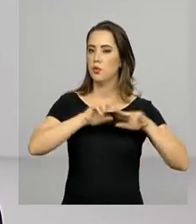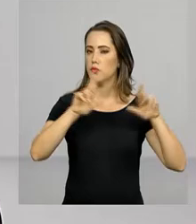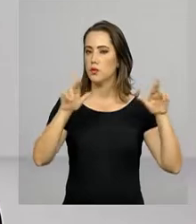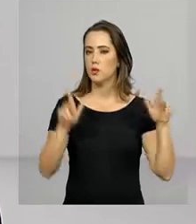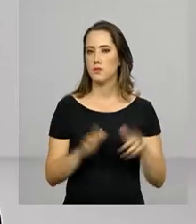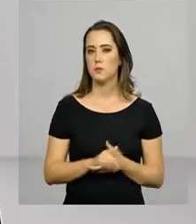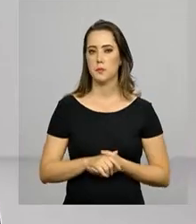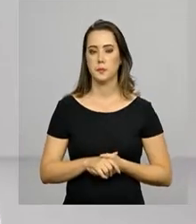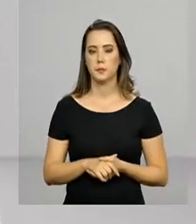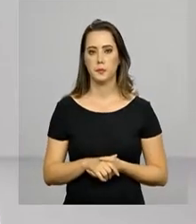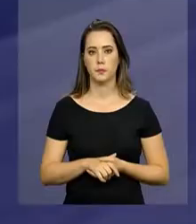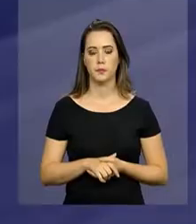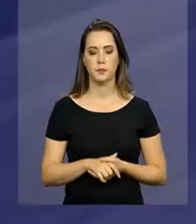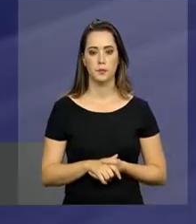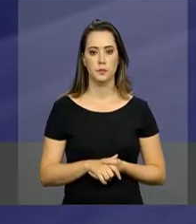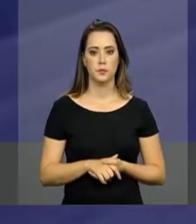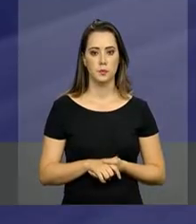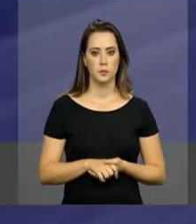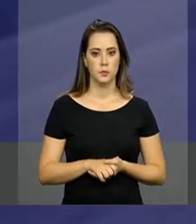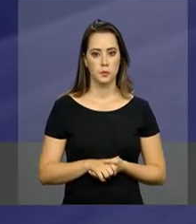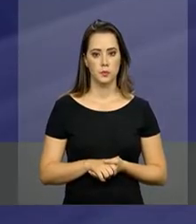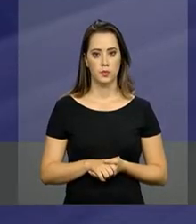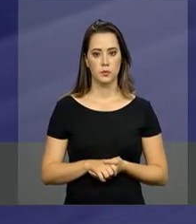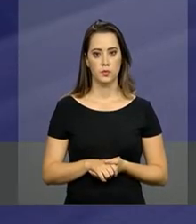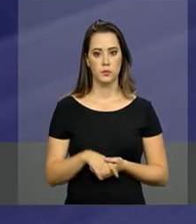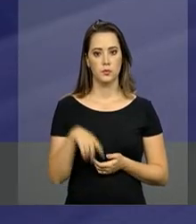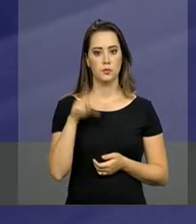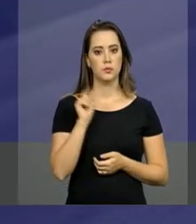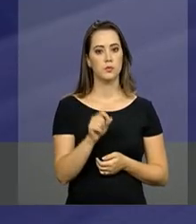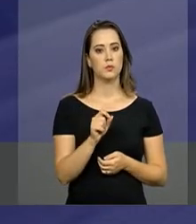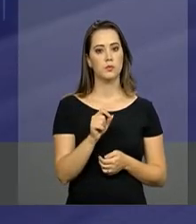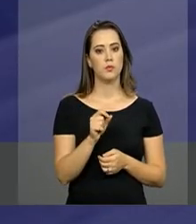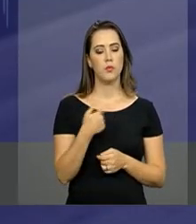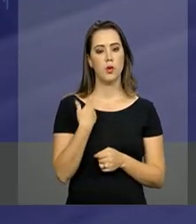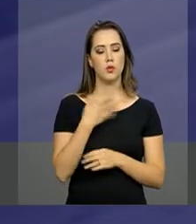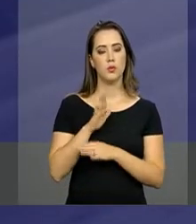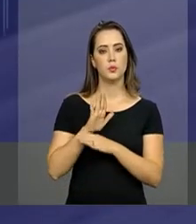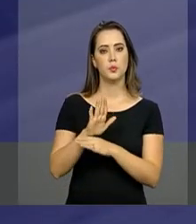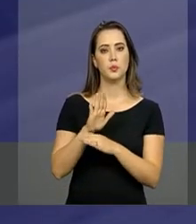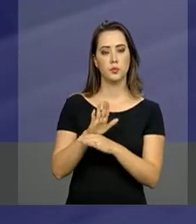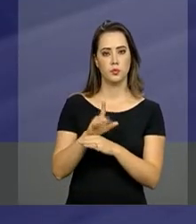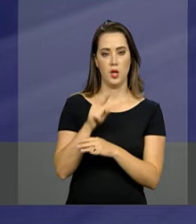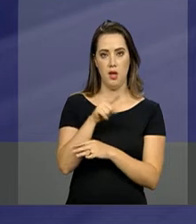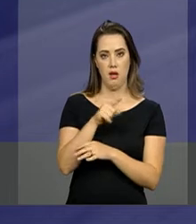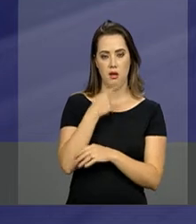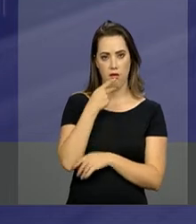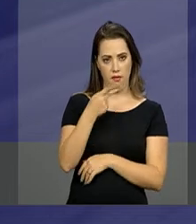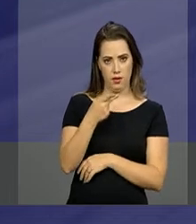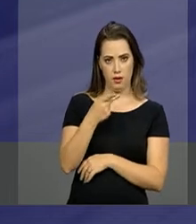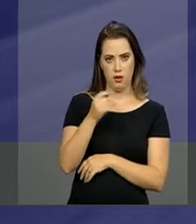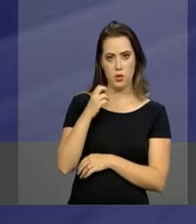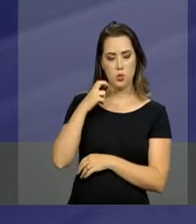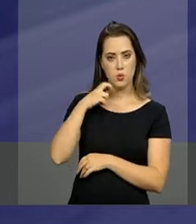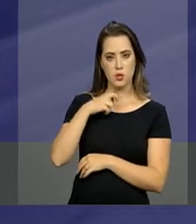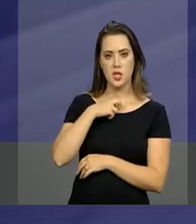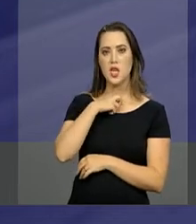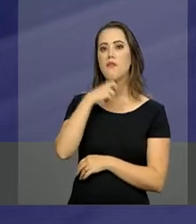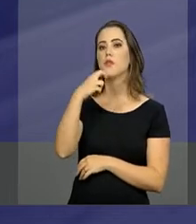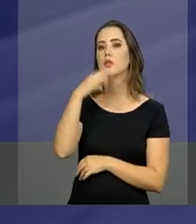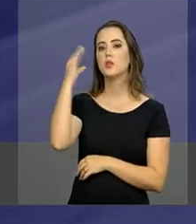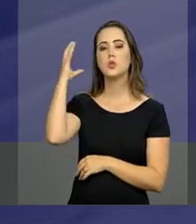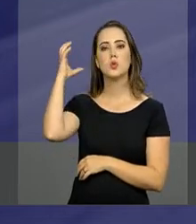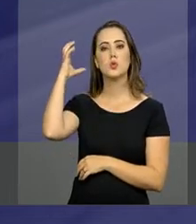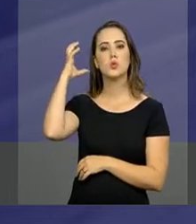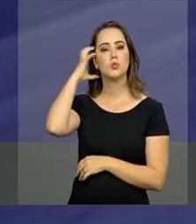outras atribuições. Basicamente, vai ser reforçada a faixa de fronteira, o